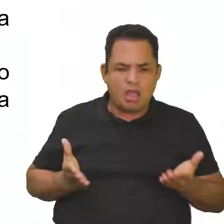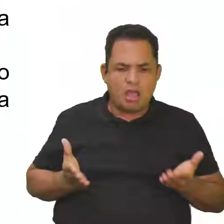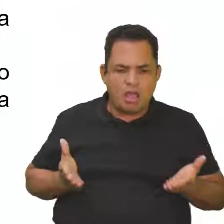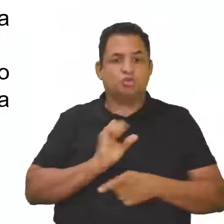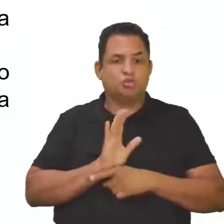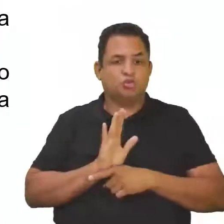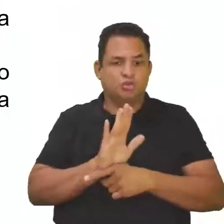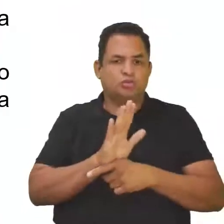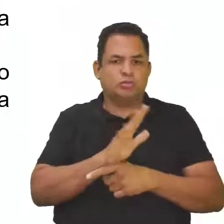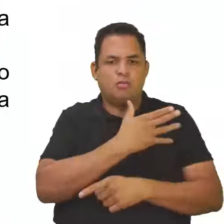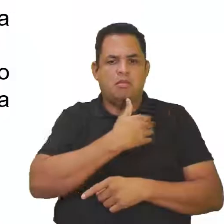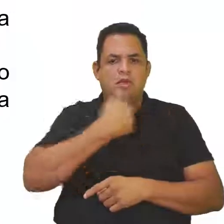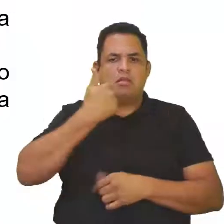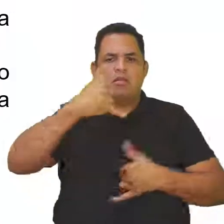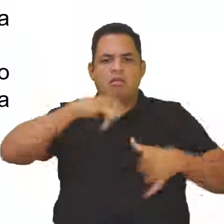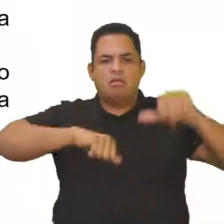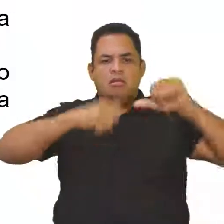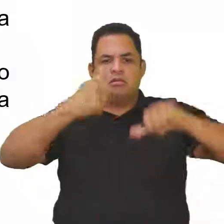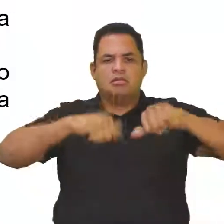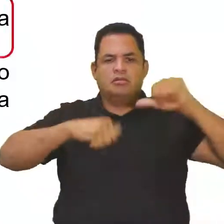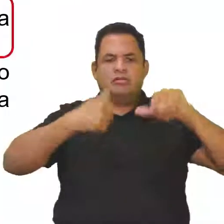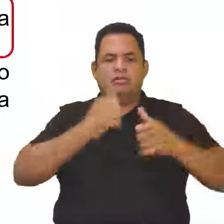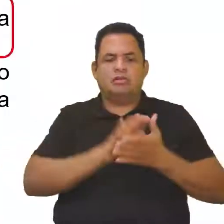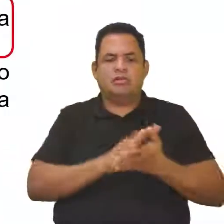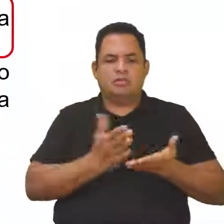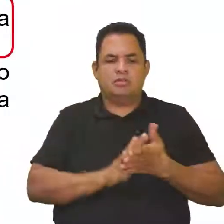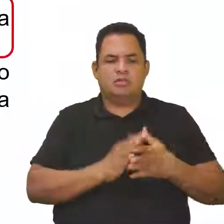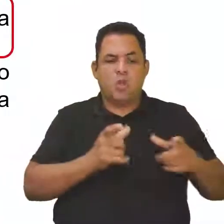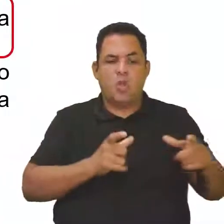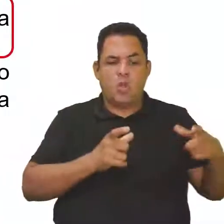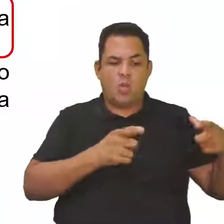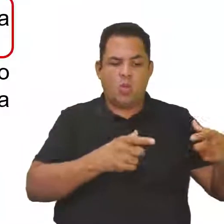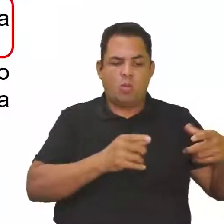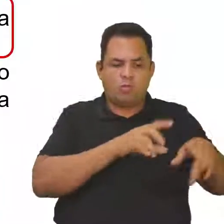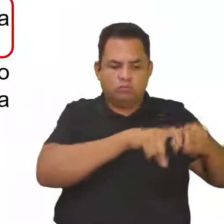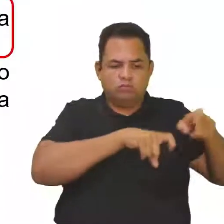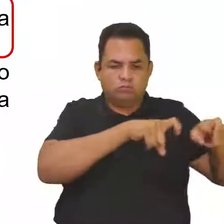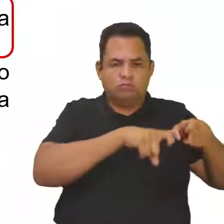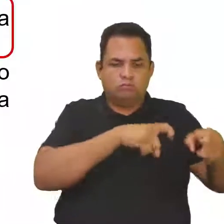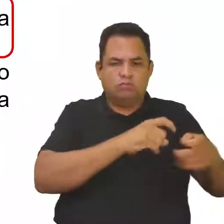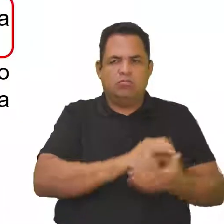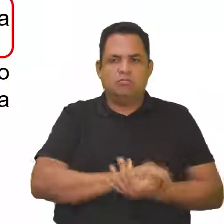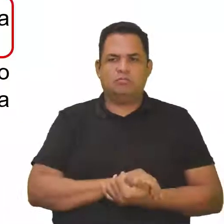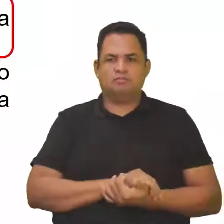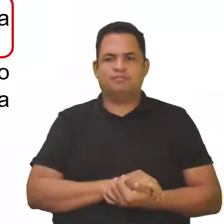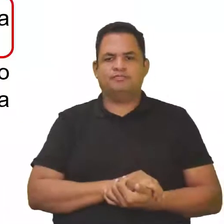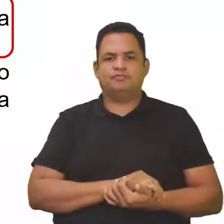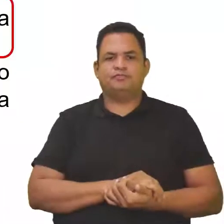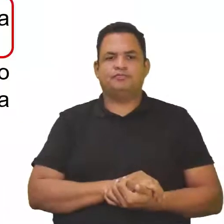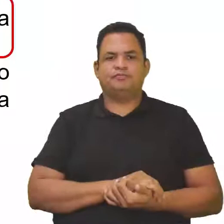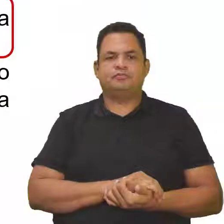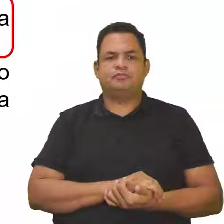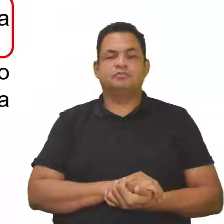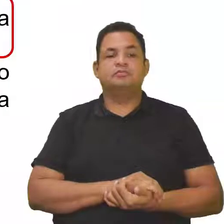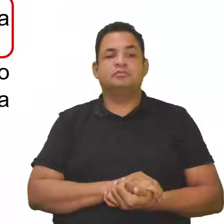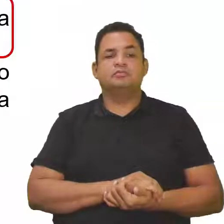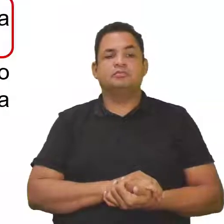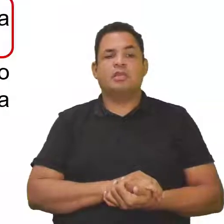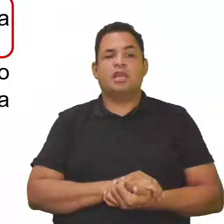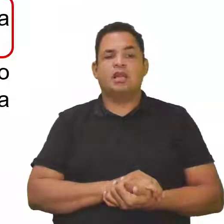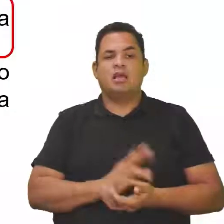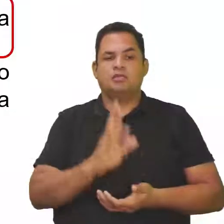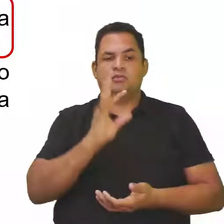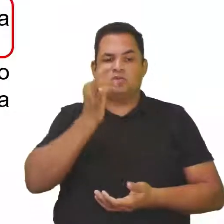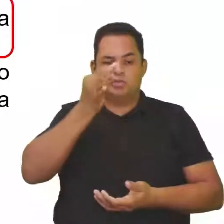Aqui a gente nem discute, né? Que não é bem assim que as coisas ocorrem. Então, nossa resposta correta, de fato, é a letra